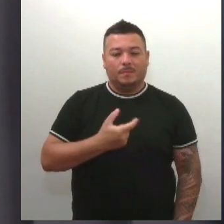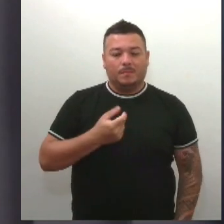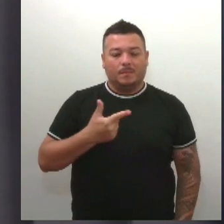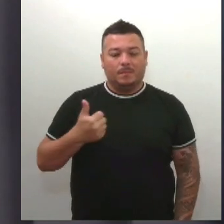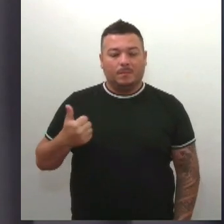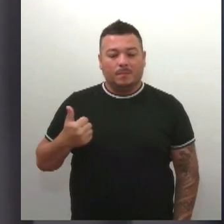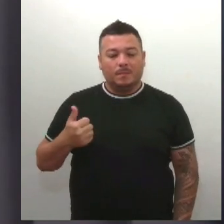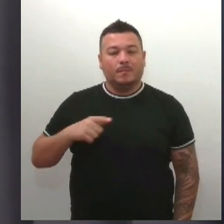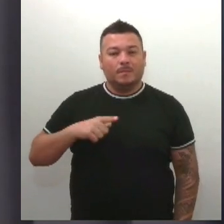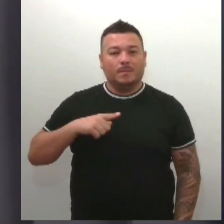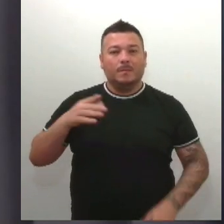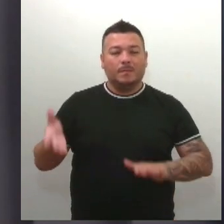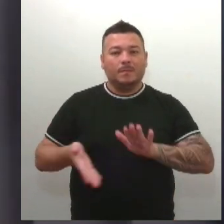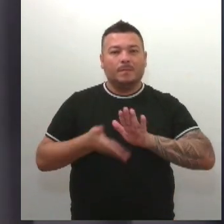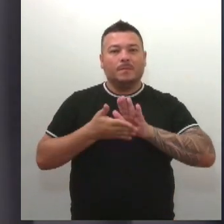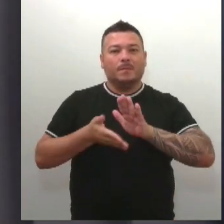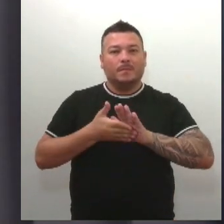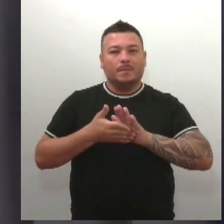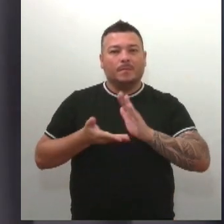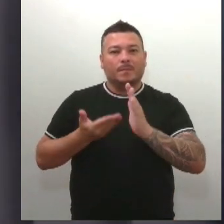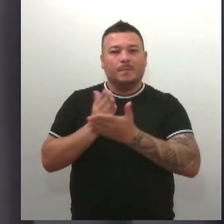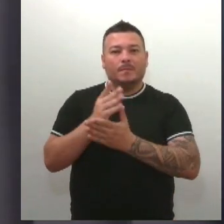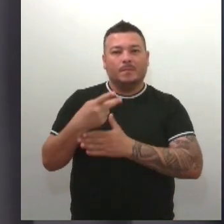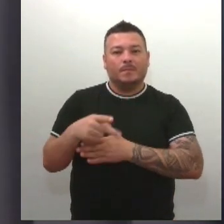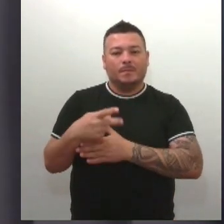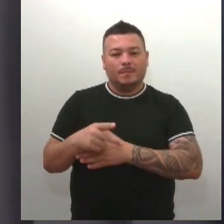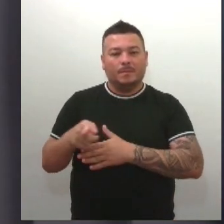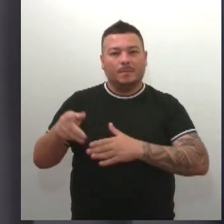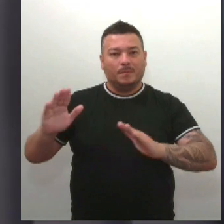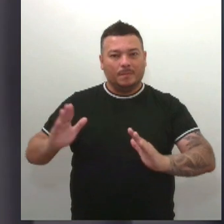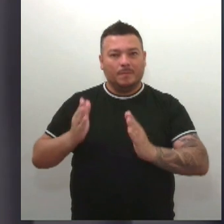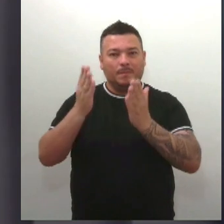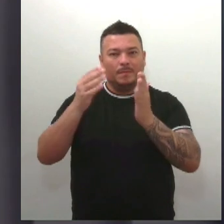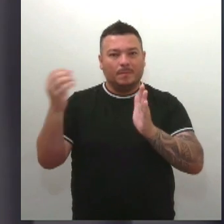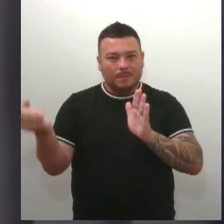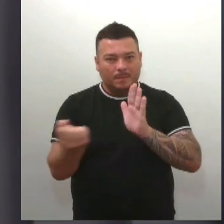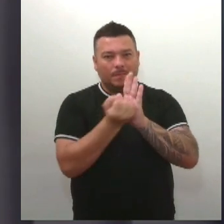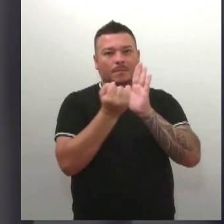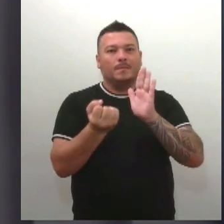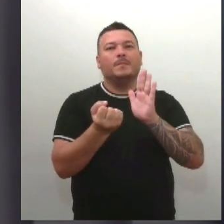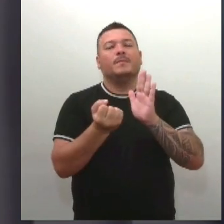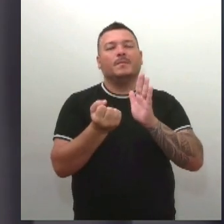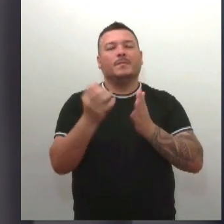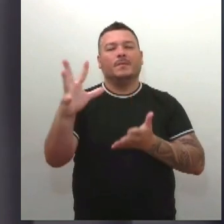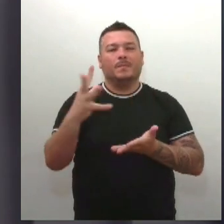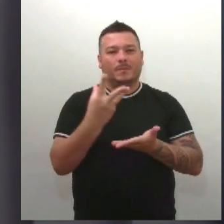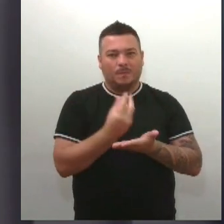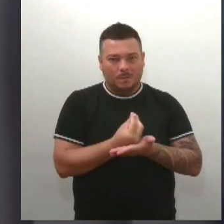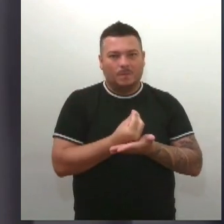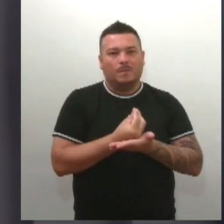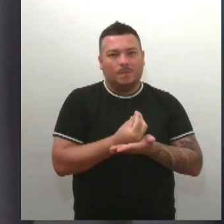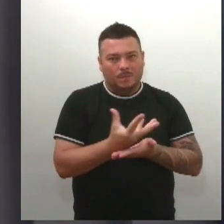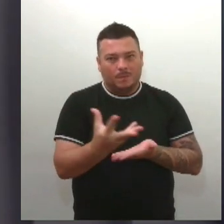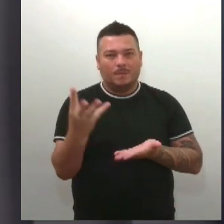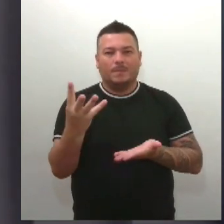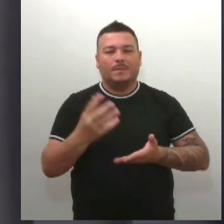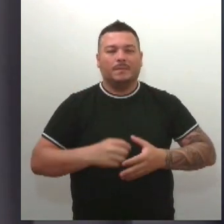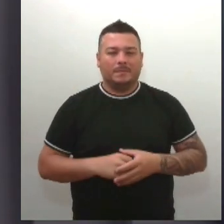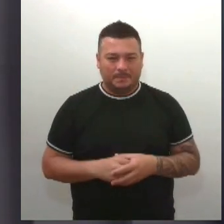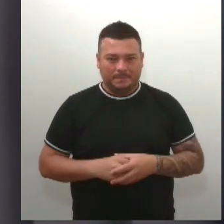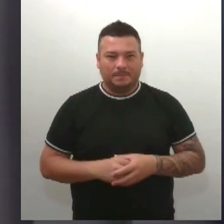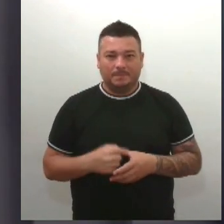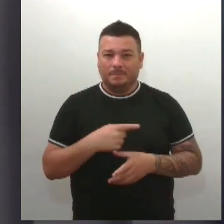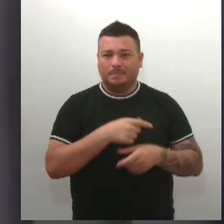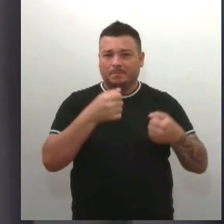Legislativa, declarando a festa como patrimônio cultural e material do estado de Sergipe. A parlamentar falou que o atual